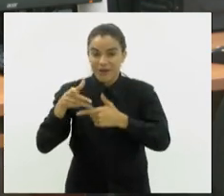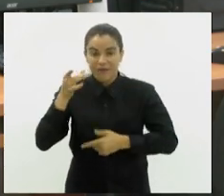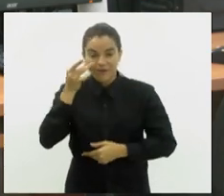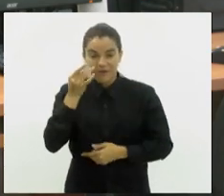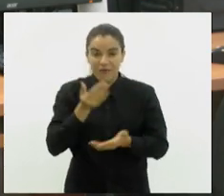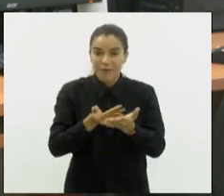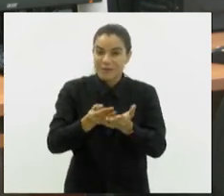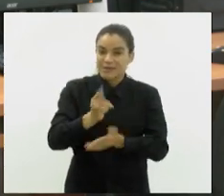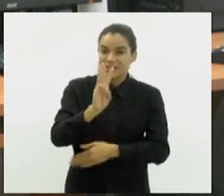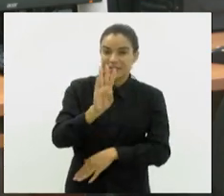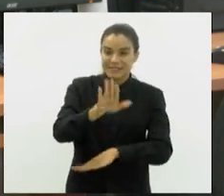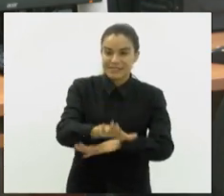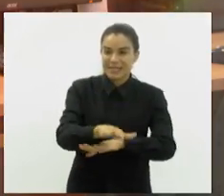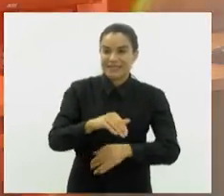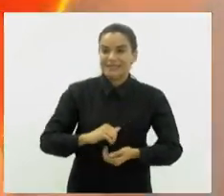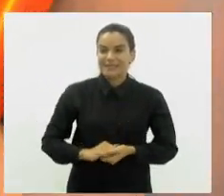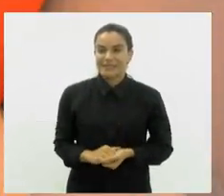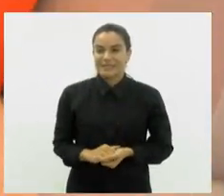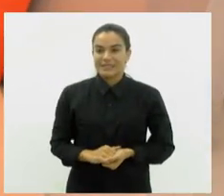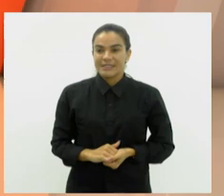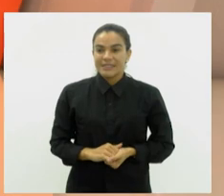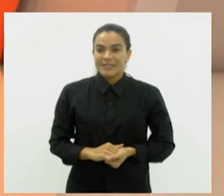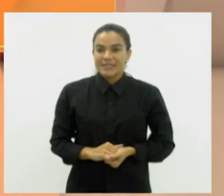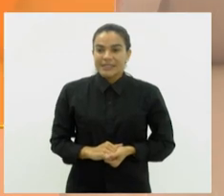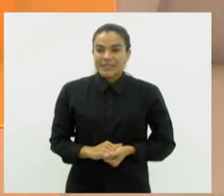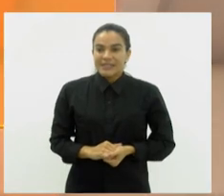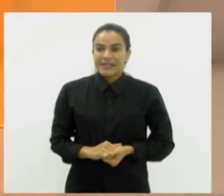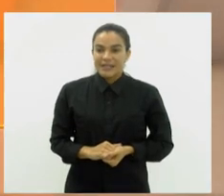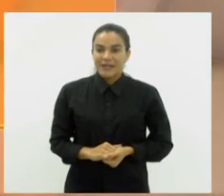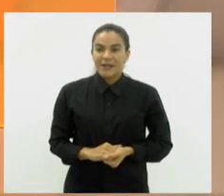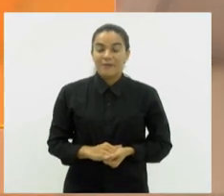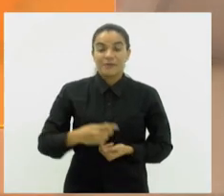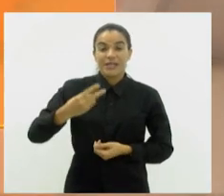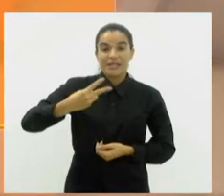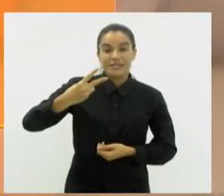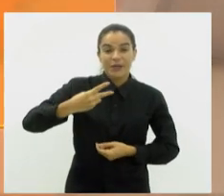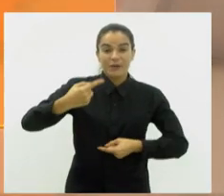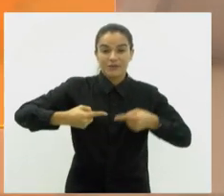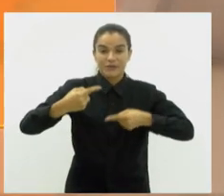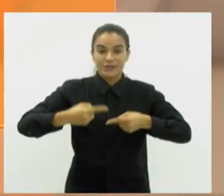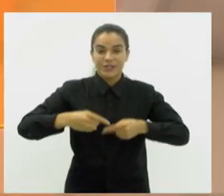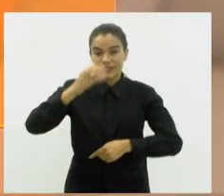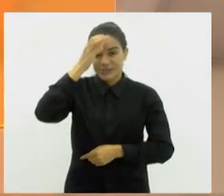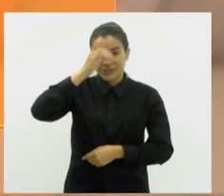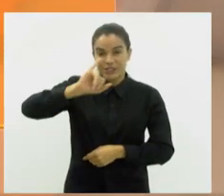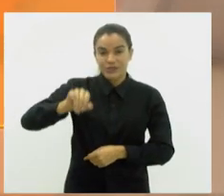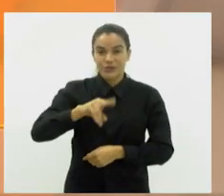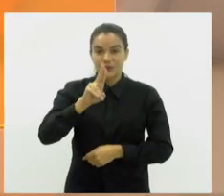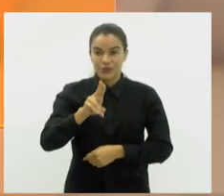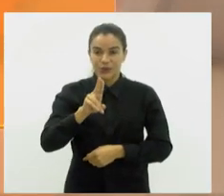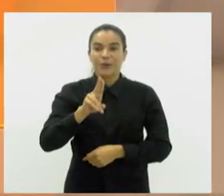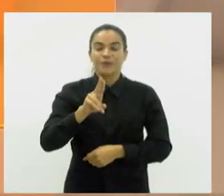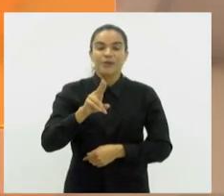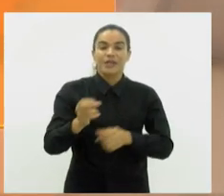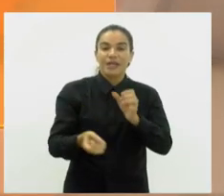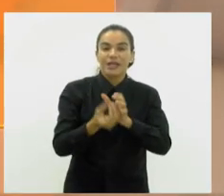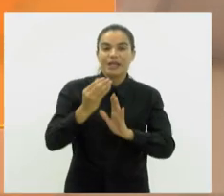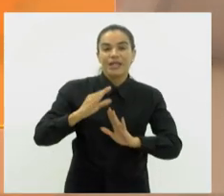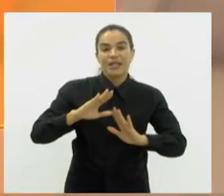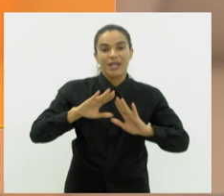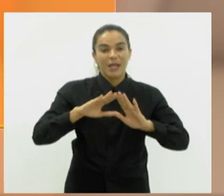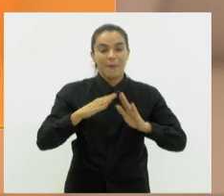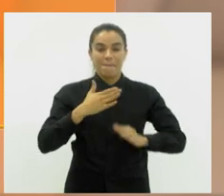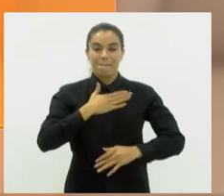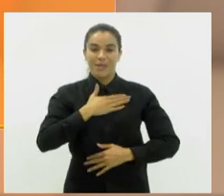partir das 3 horas da tarde. Em segunda discussão, projeto da deputada Tia Ju, que cria o programa